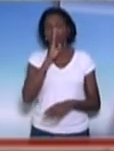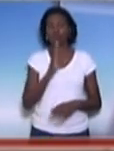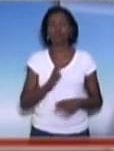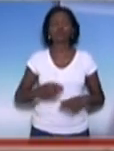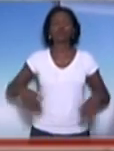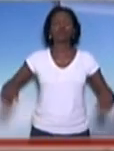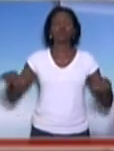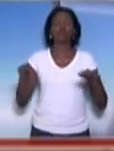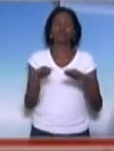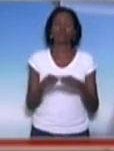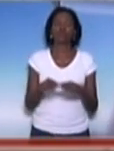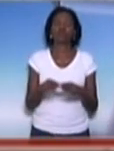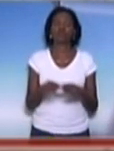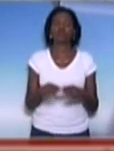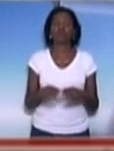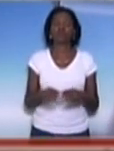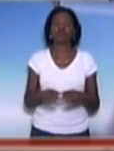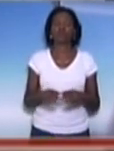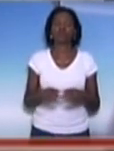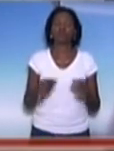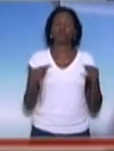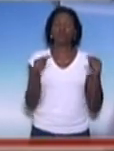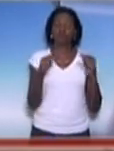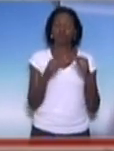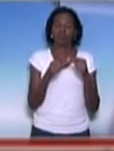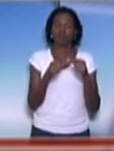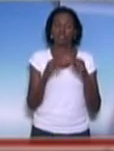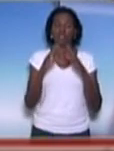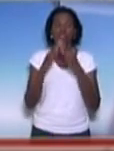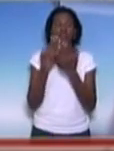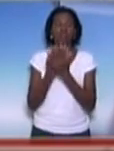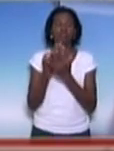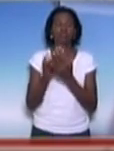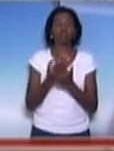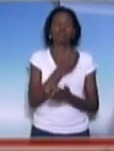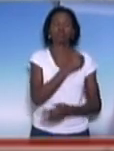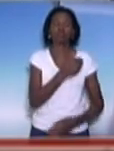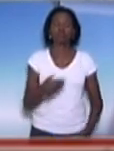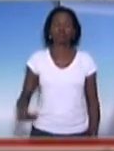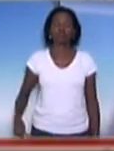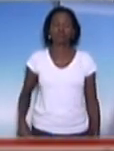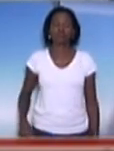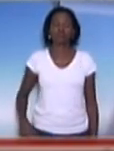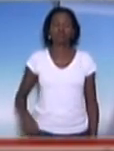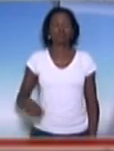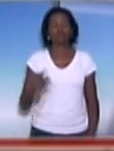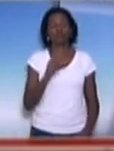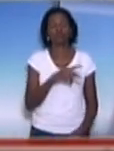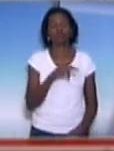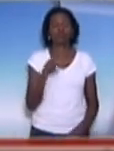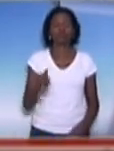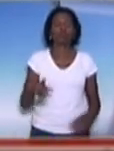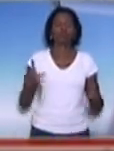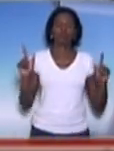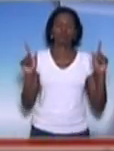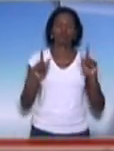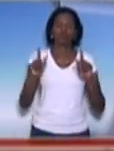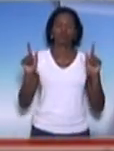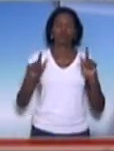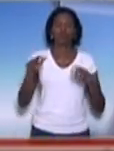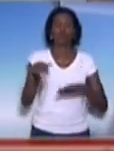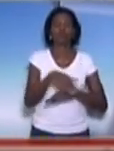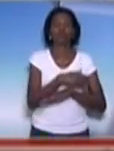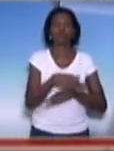Brasil, do ponto de vista de redes estaduais. Então, por tudo isso, é que os professores estão em greve, marchando pela Avenida